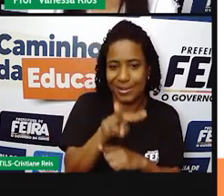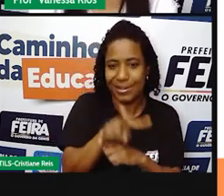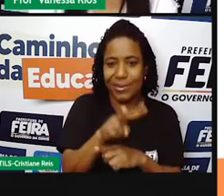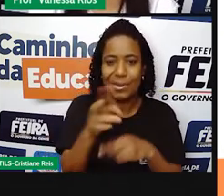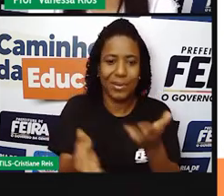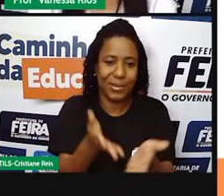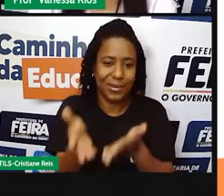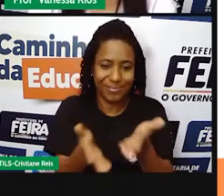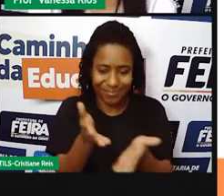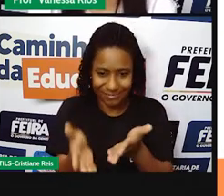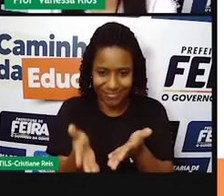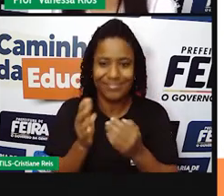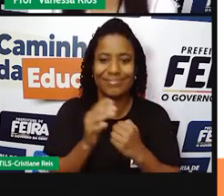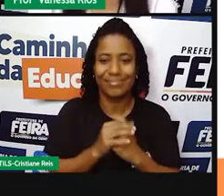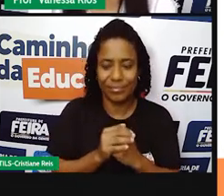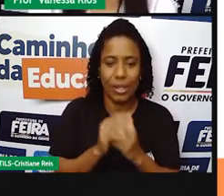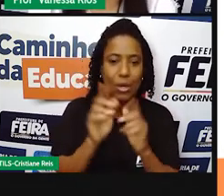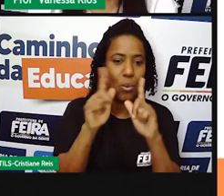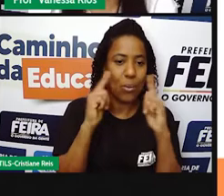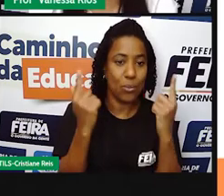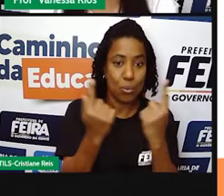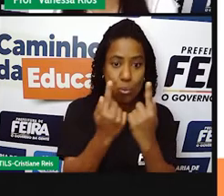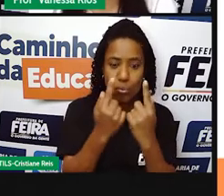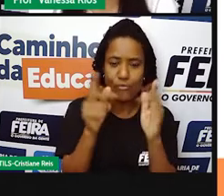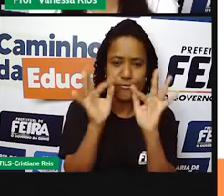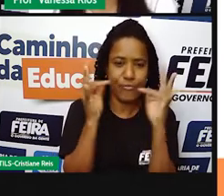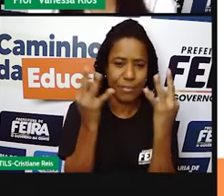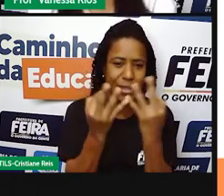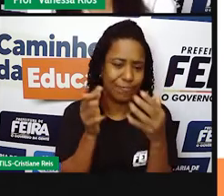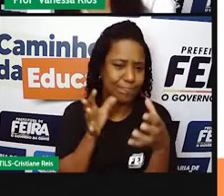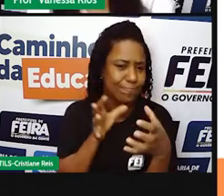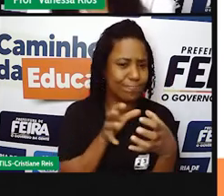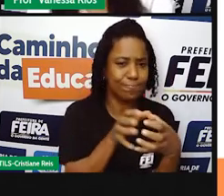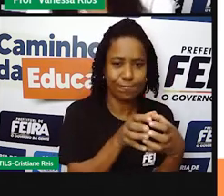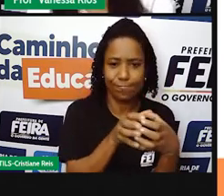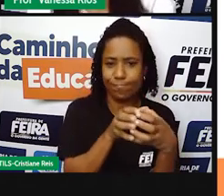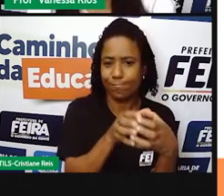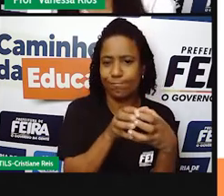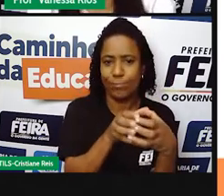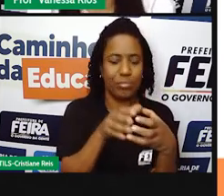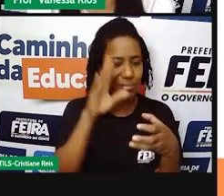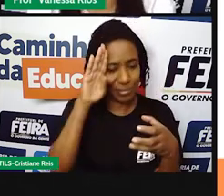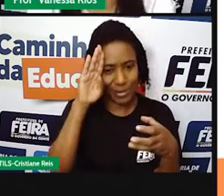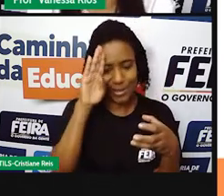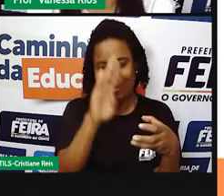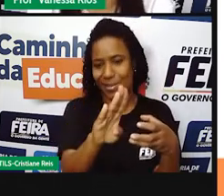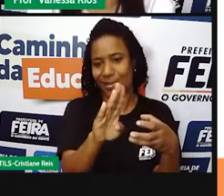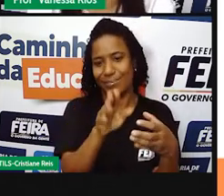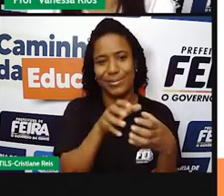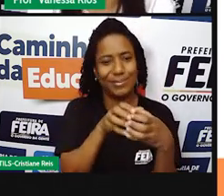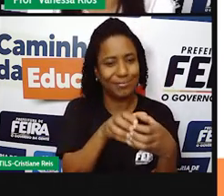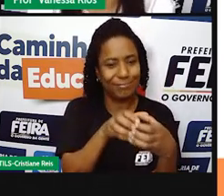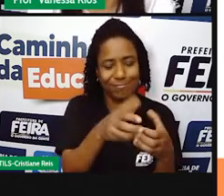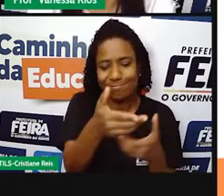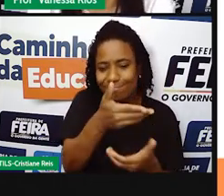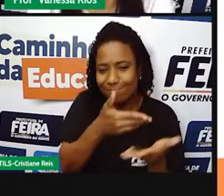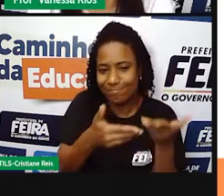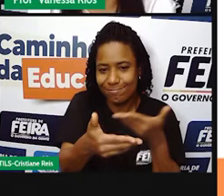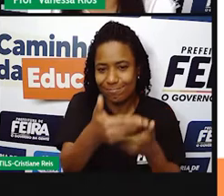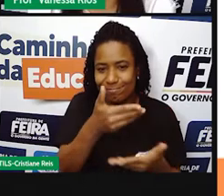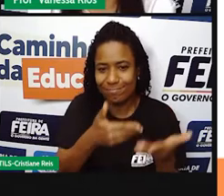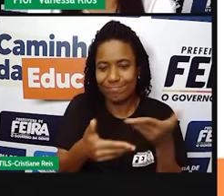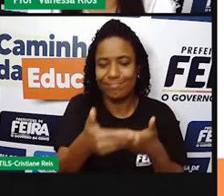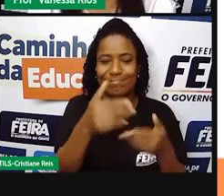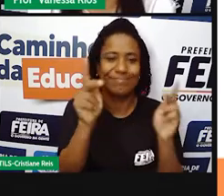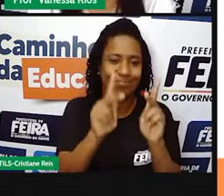familiar, ele precisa ter, né? Para que as pessoas vivam em harmonia e para que a formação do indivíduo, ela seja